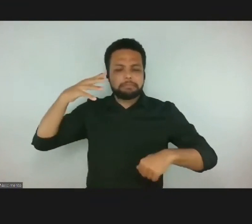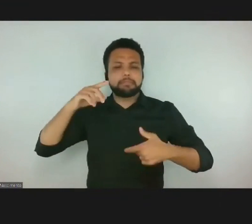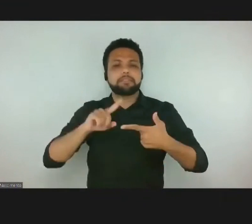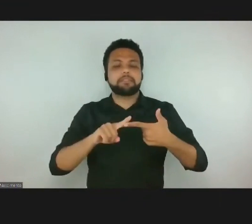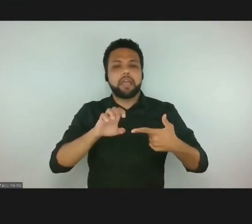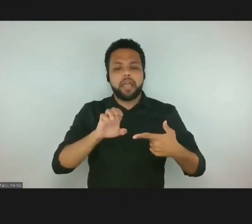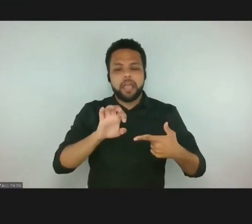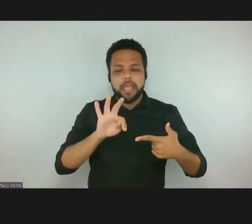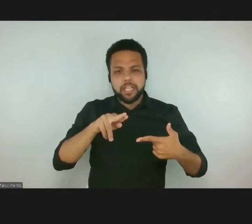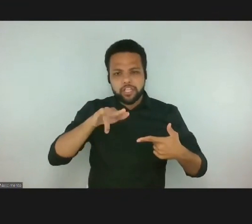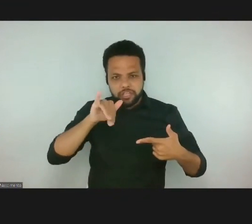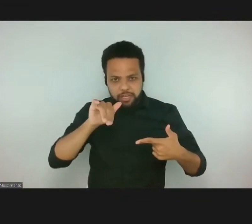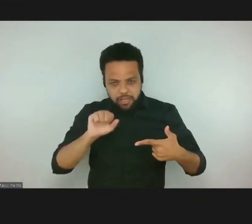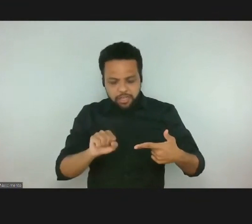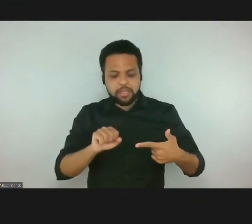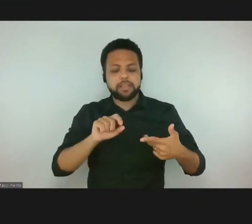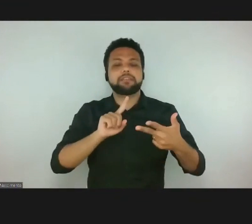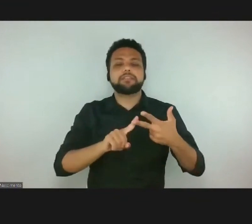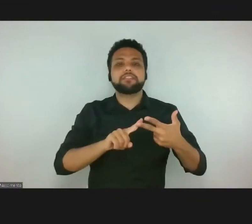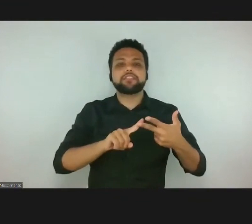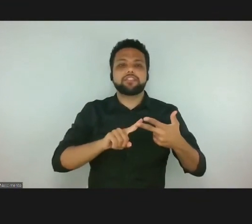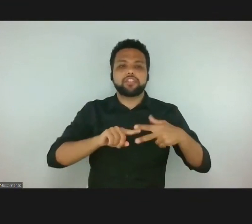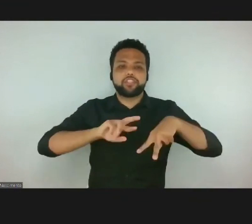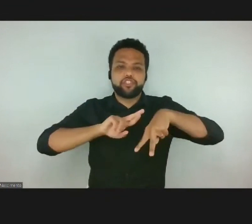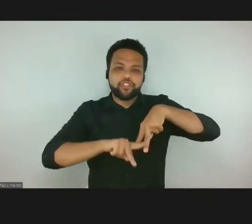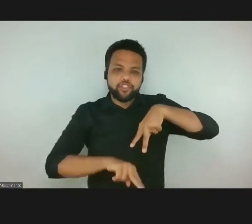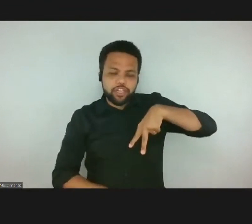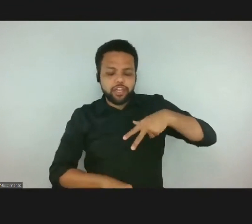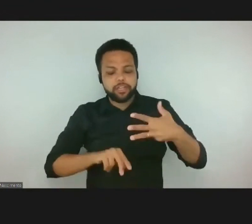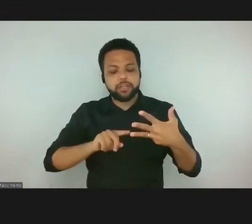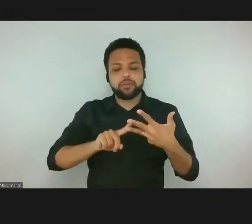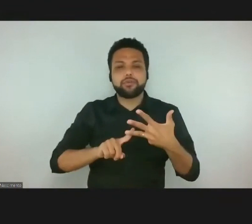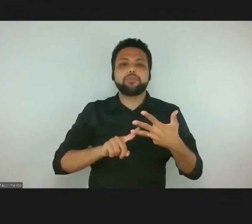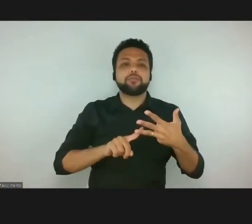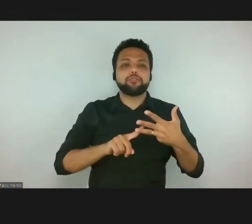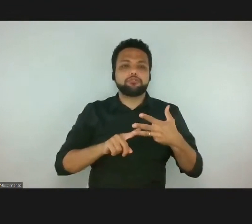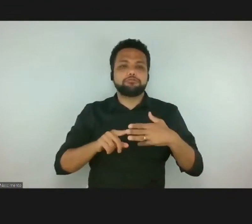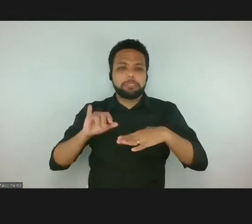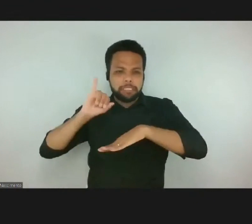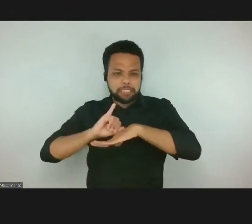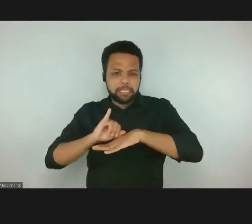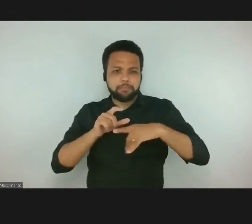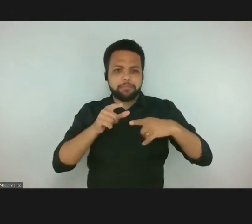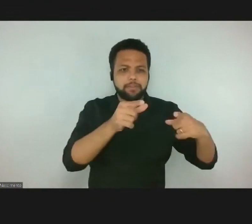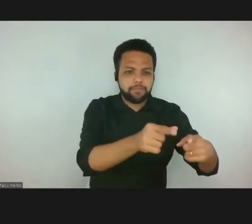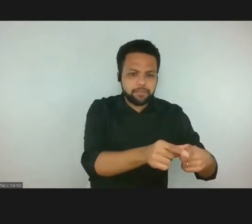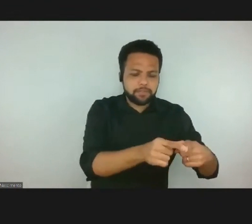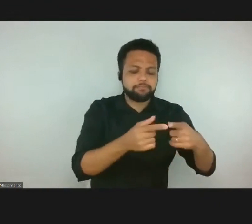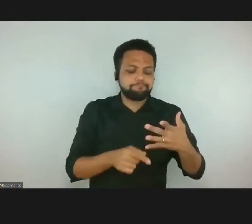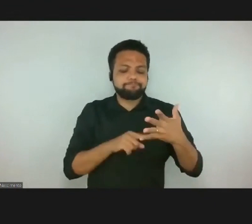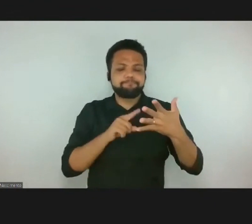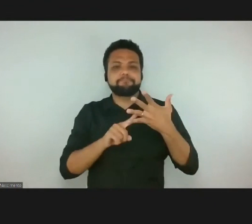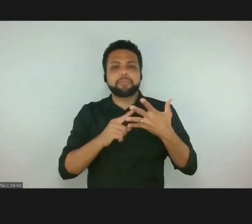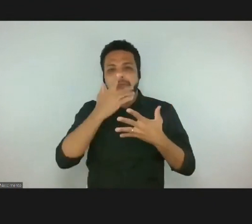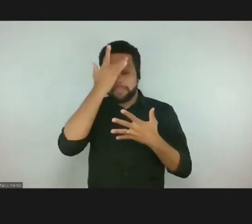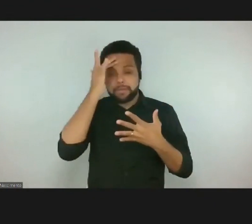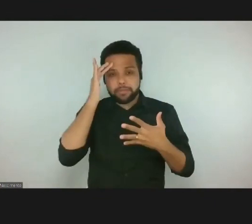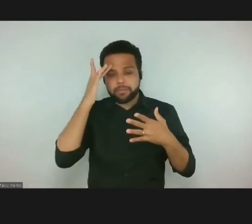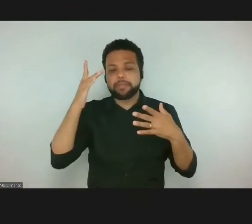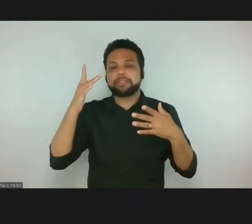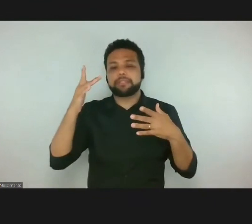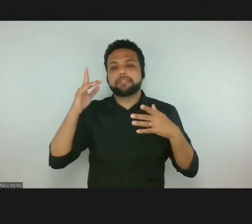gênero, arte política, centro e periferia, integração de pessoas com necessidades especiais,